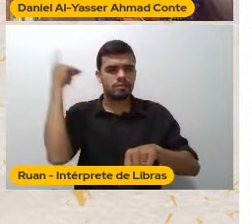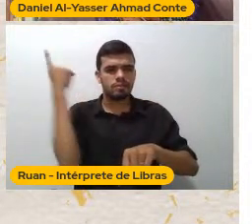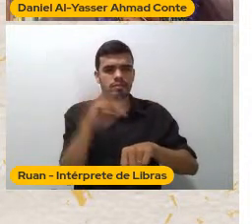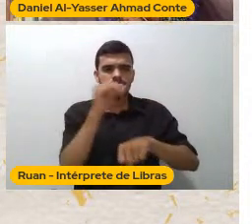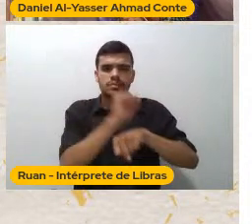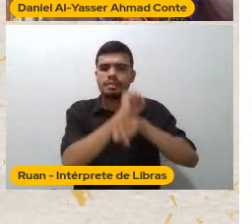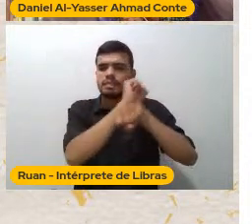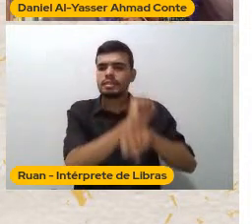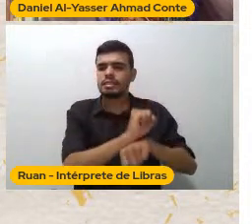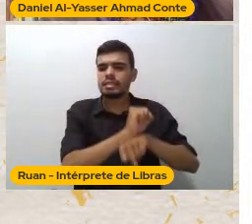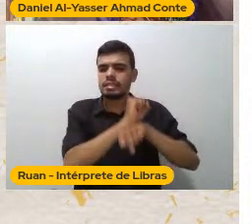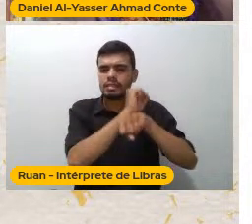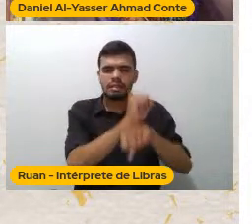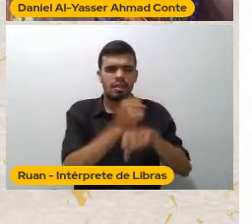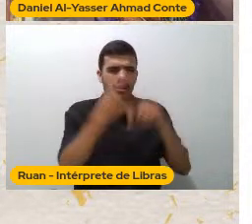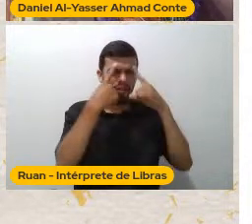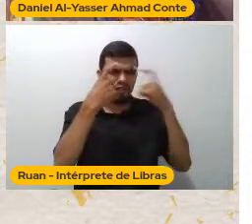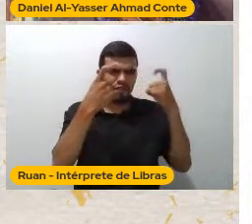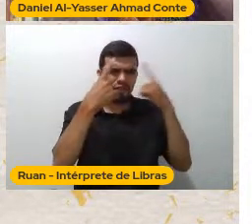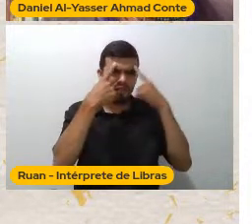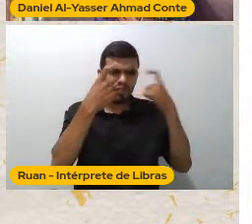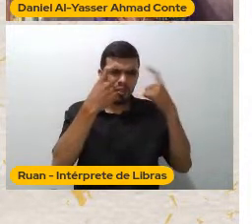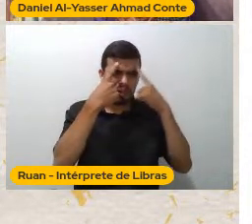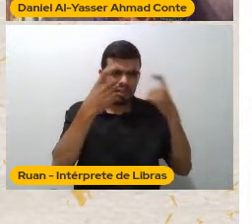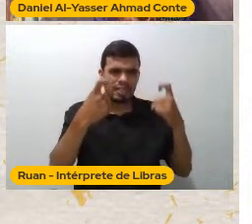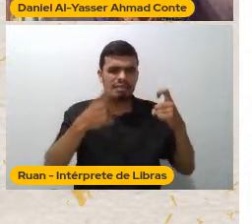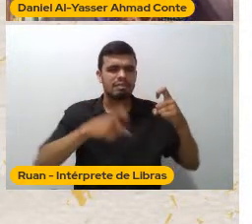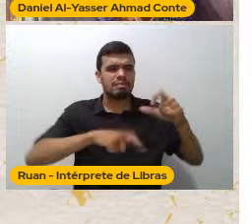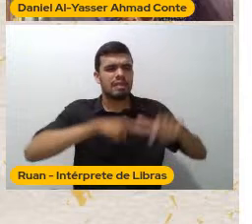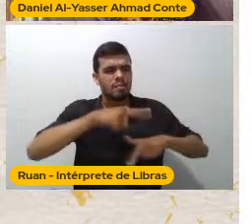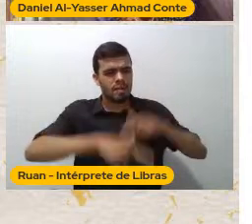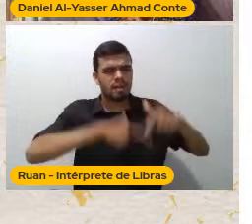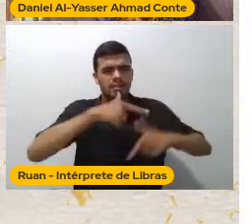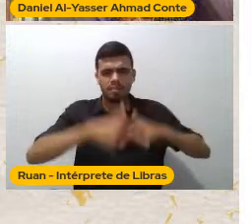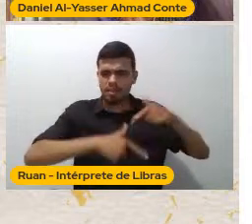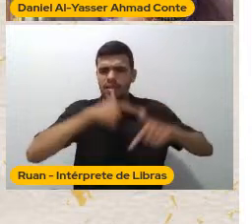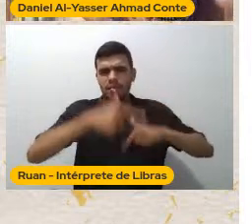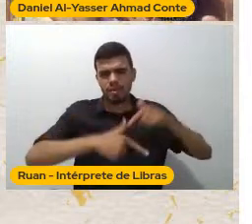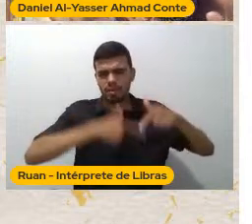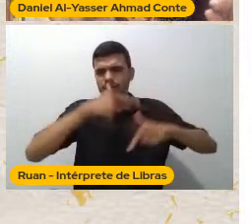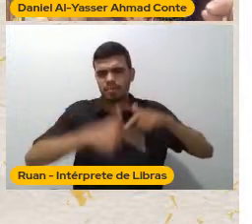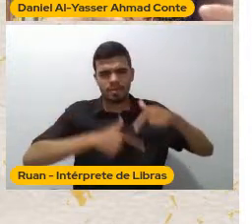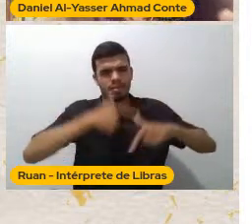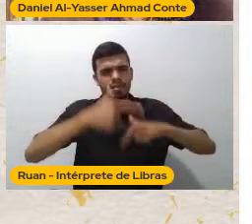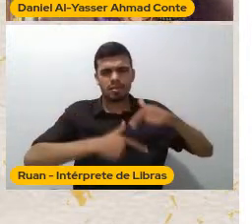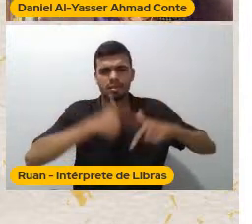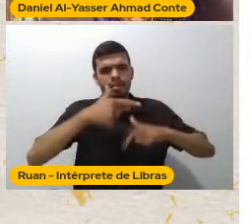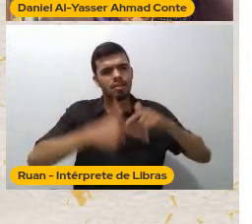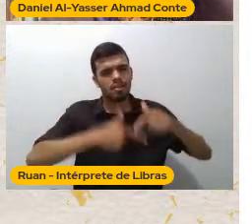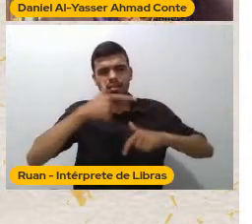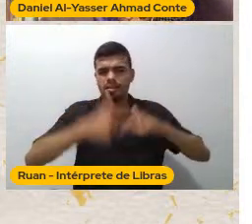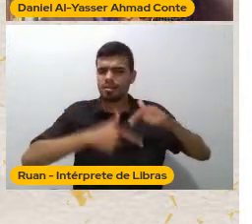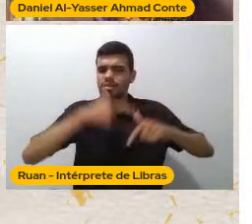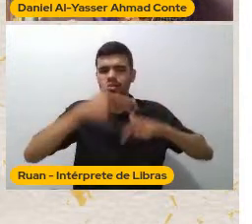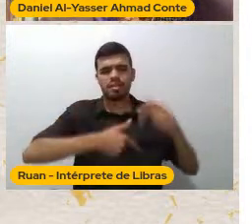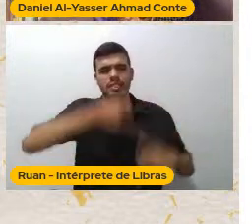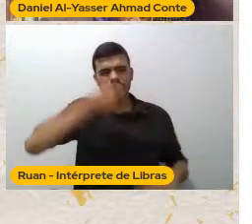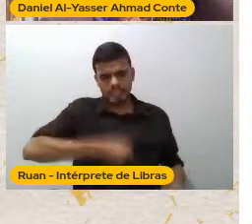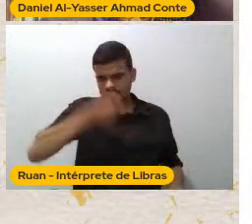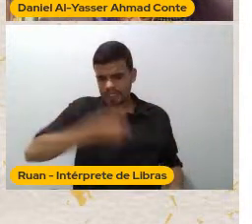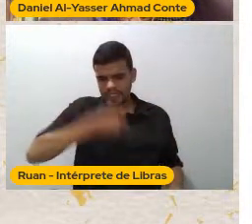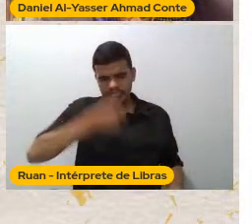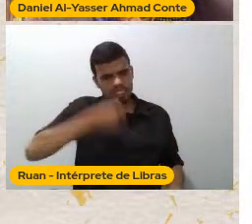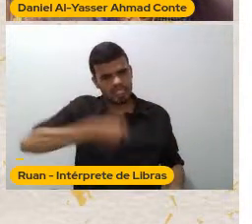excesso Do trabalho O excesso Da cobrança Fazia com que Esse sujeito escravizado